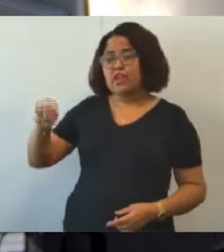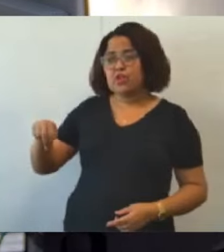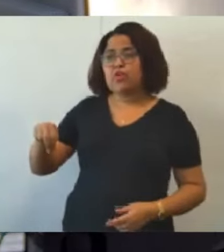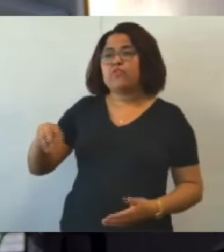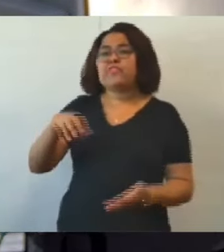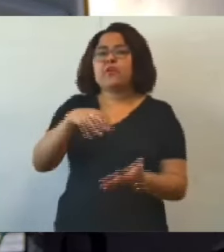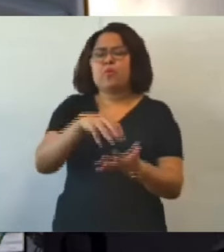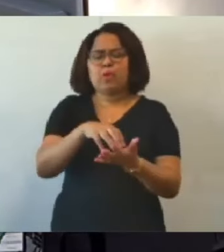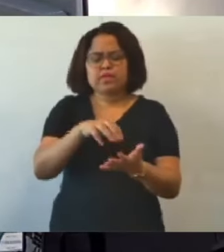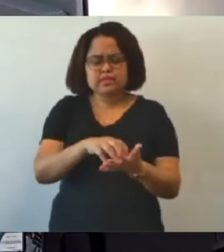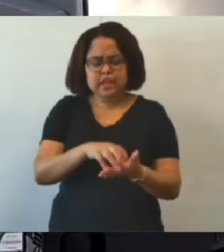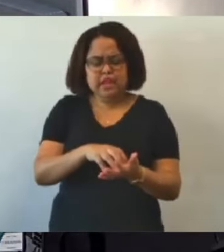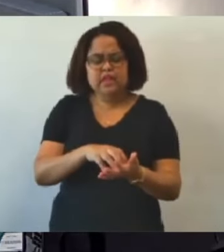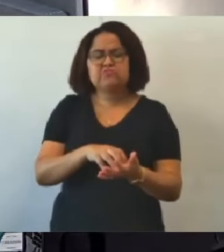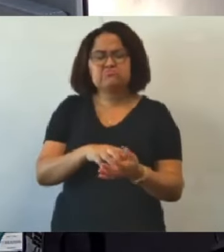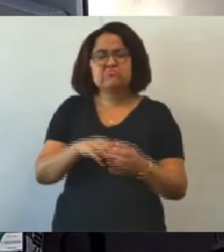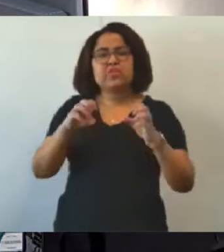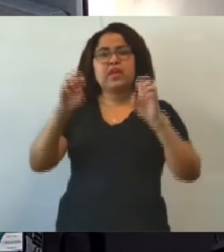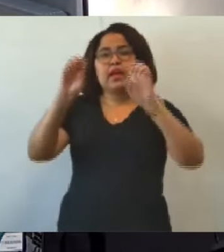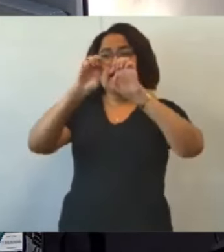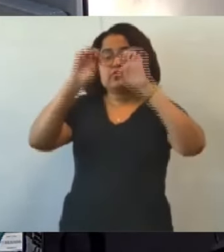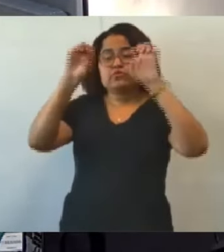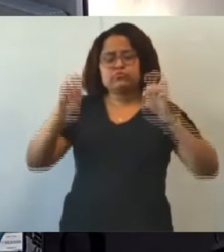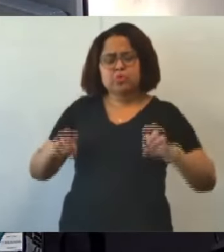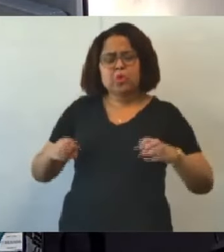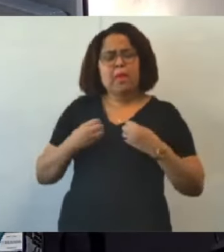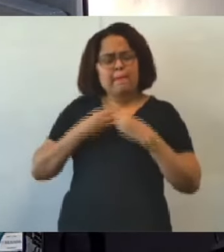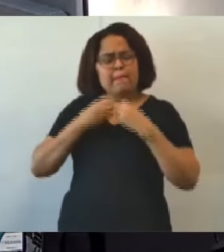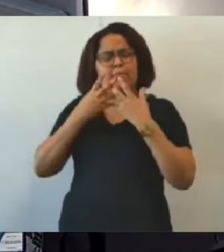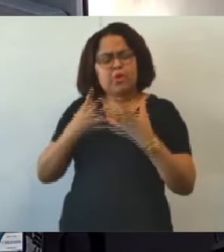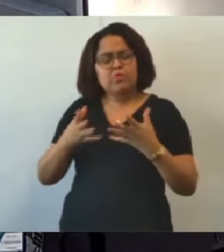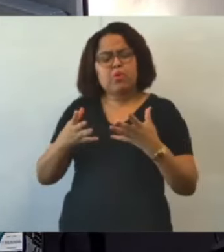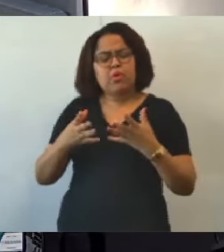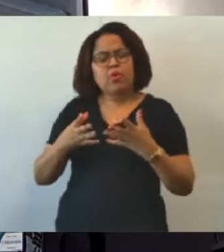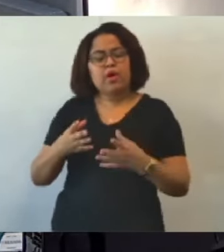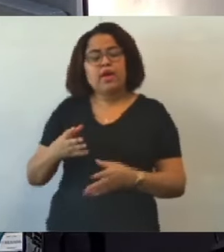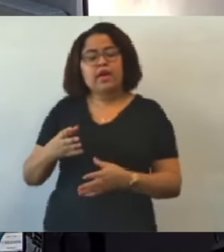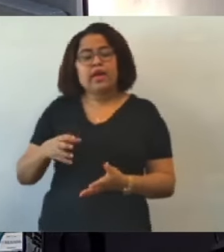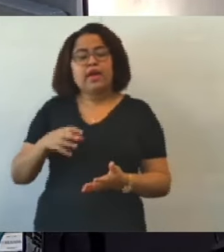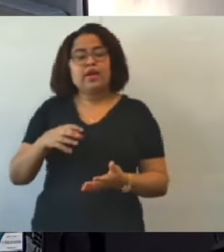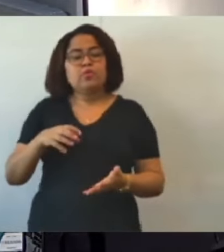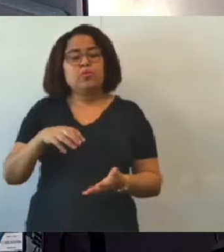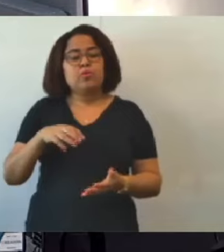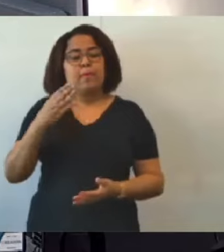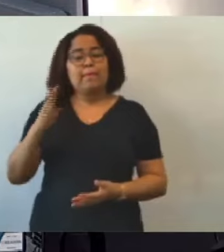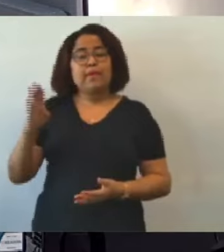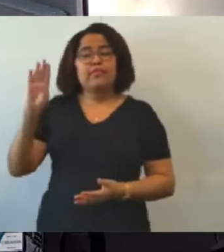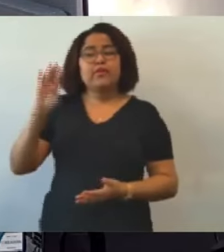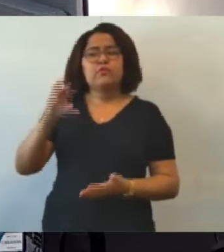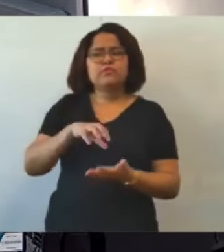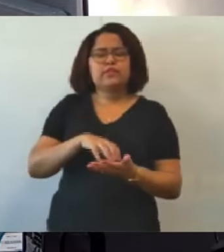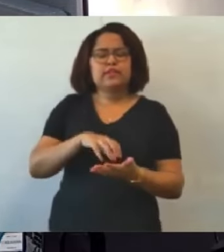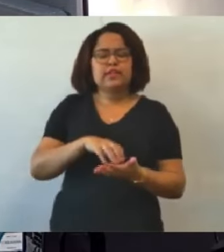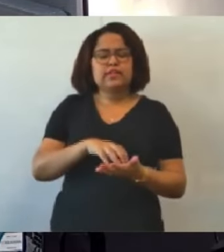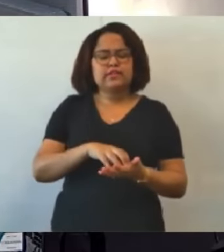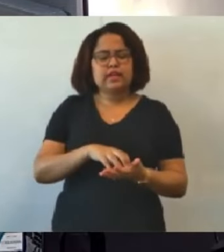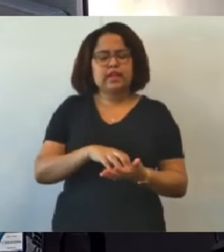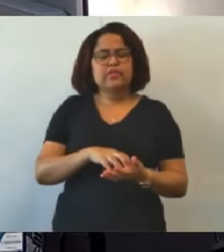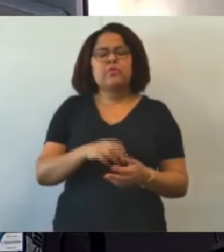ela tem uma estrutura muito boa ali em Venda Nova. E o plantão centralizado, que ele também é alugado,